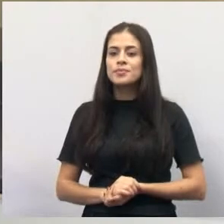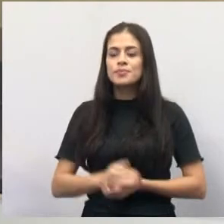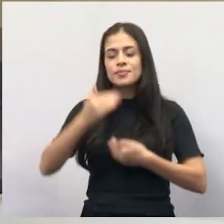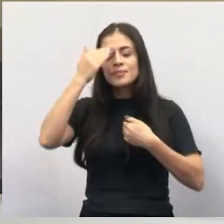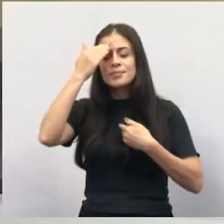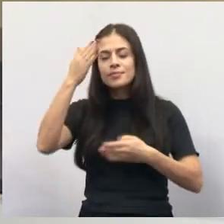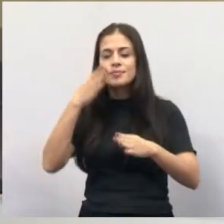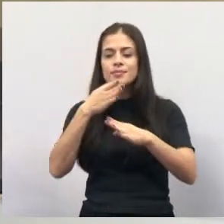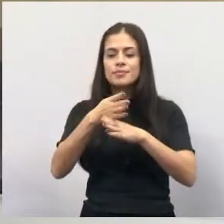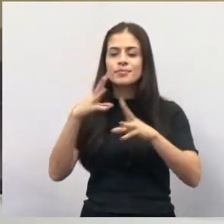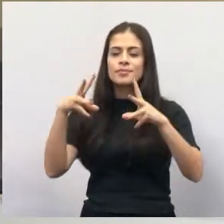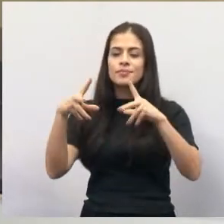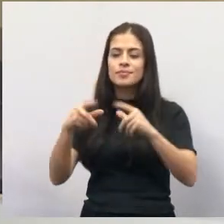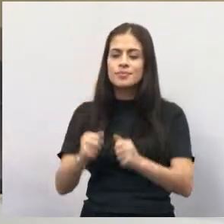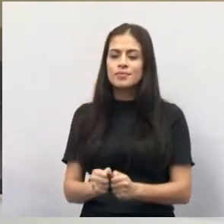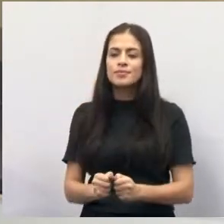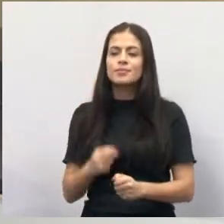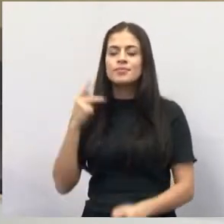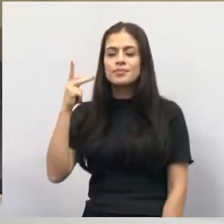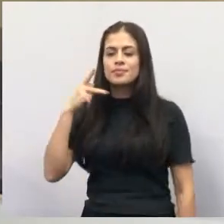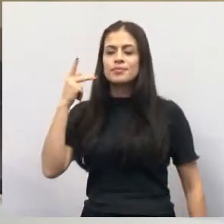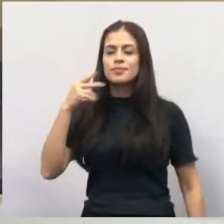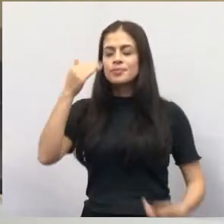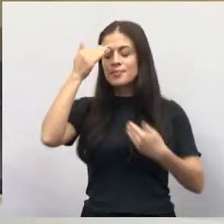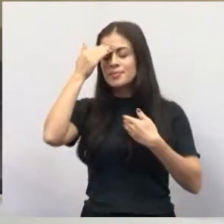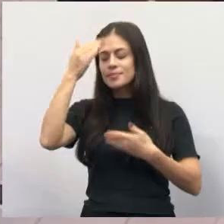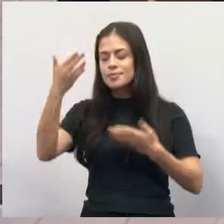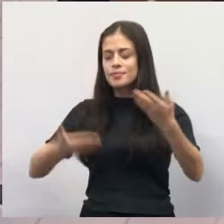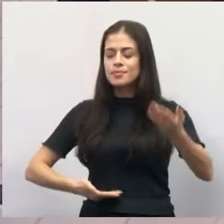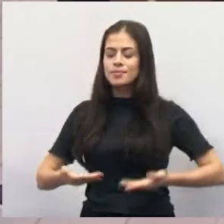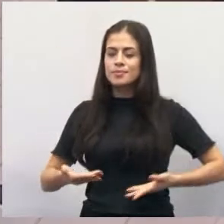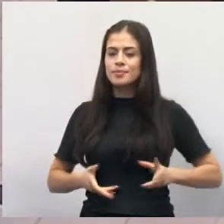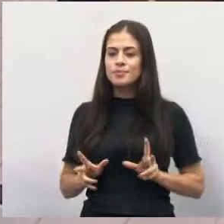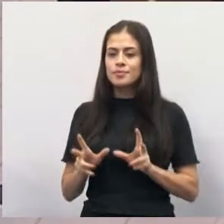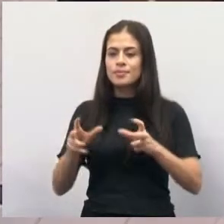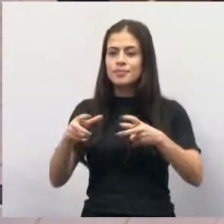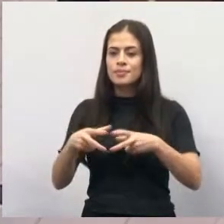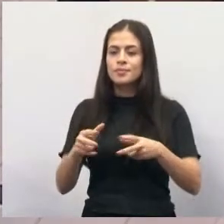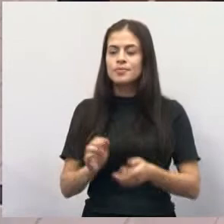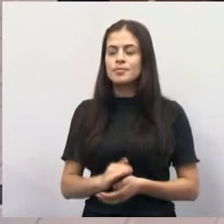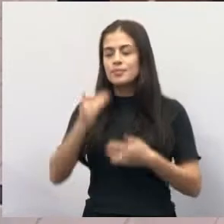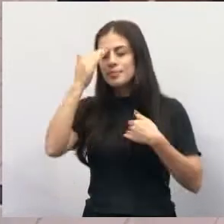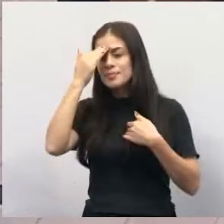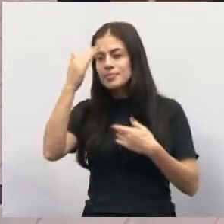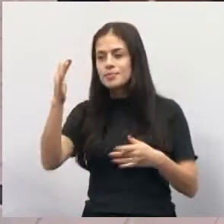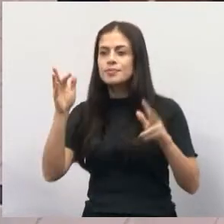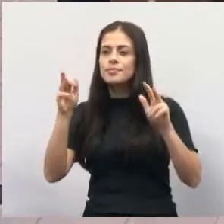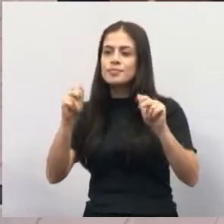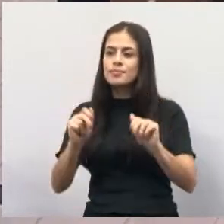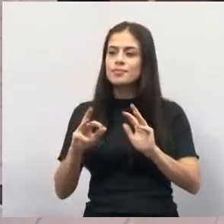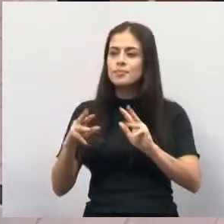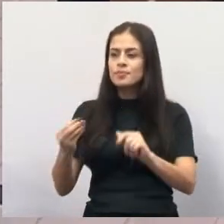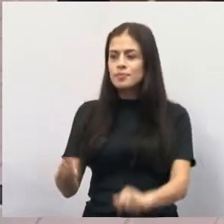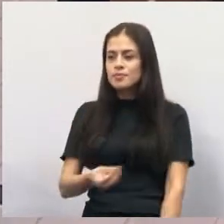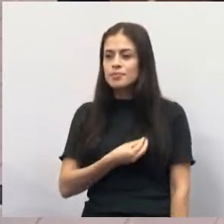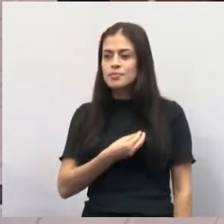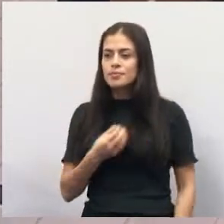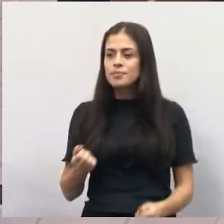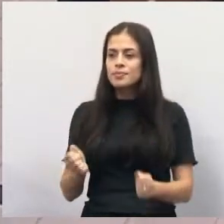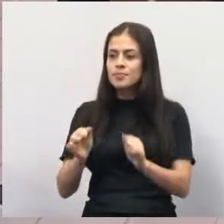agradeço a participação de todos, os vereadores, agradeço os servidores dessa casa, agradeço, por fim, o público presente,